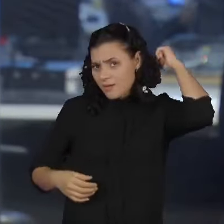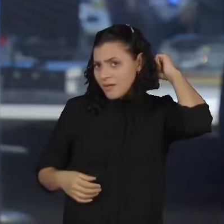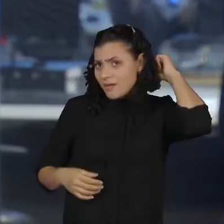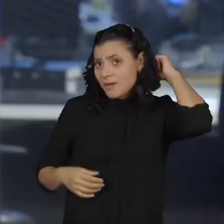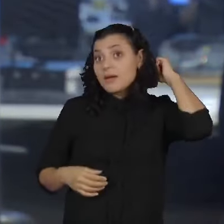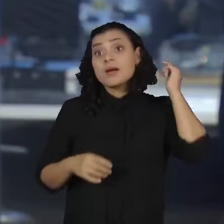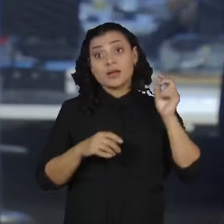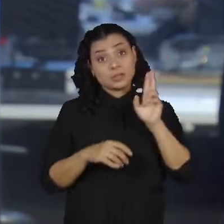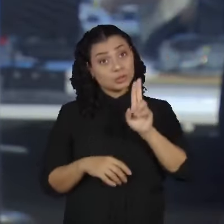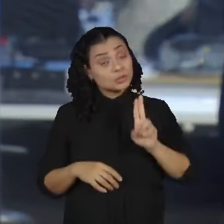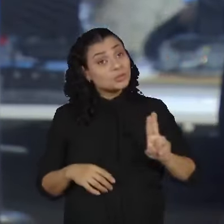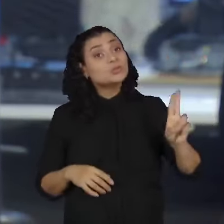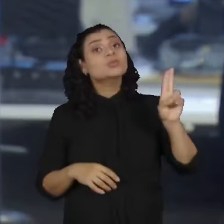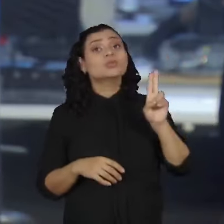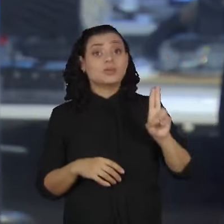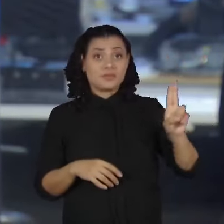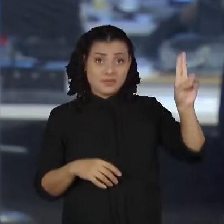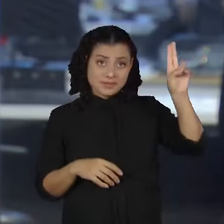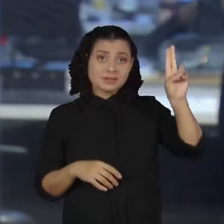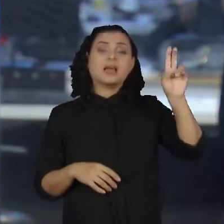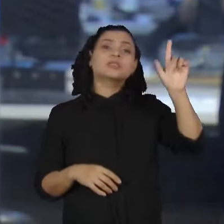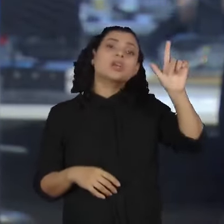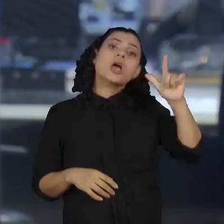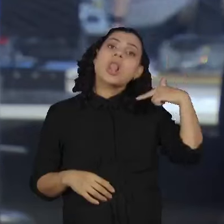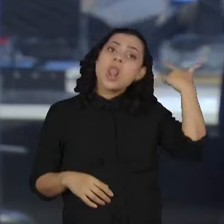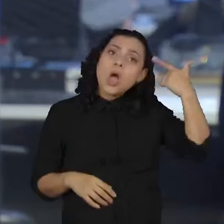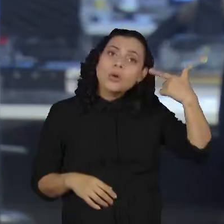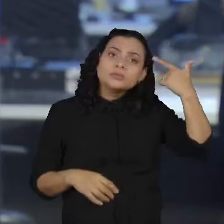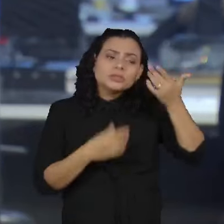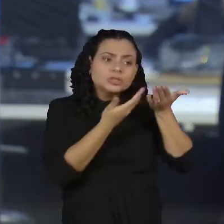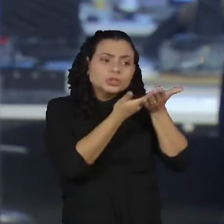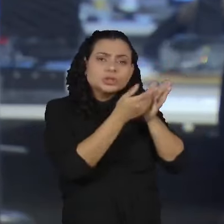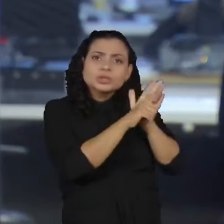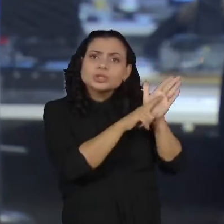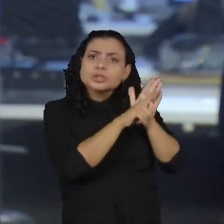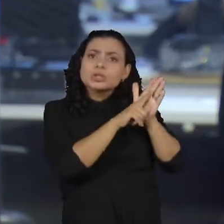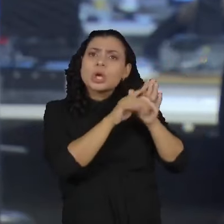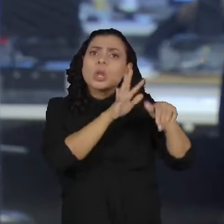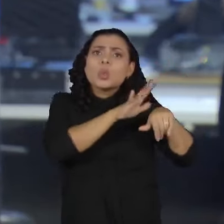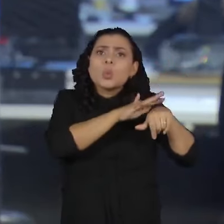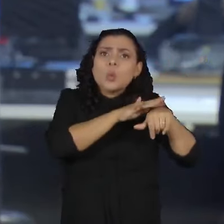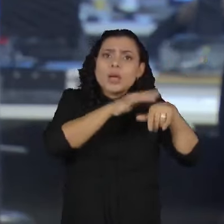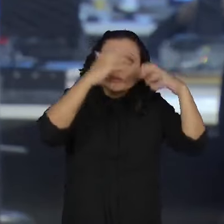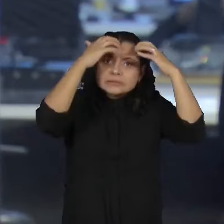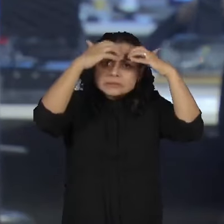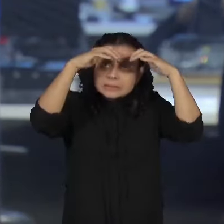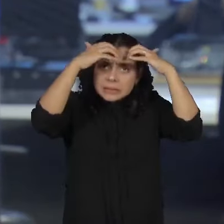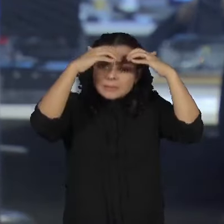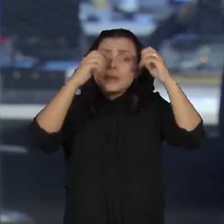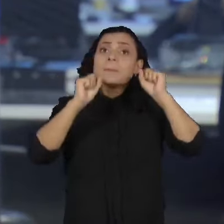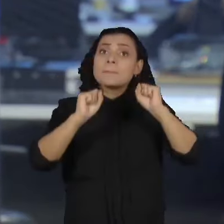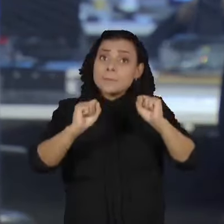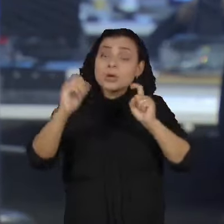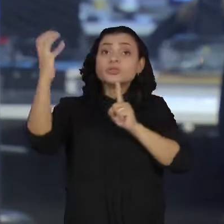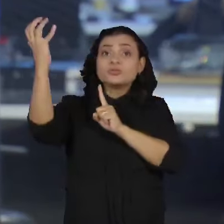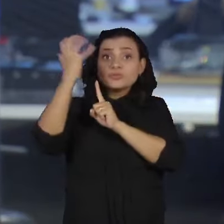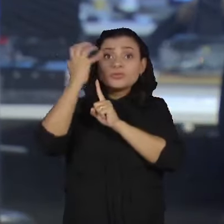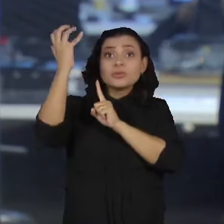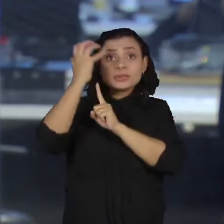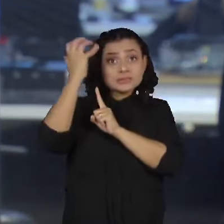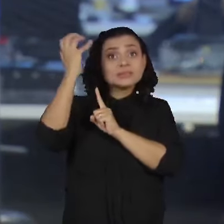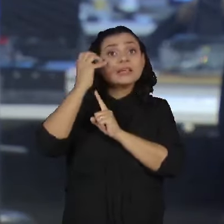de Londres, publicado na revista Lancet, mostra que doenças cerebrais podem se agravar por causa das